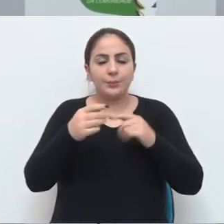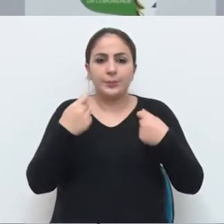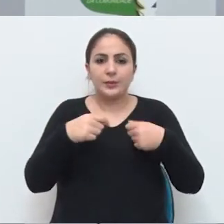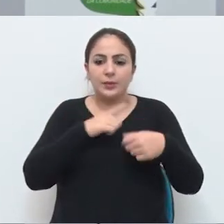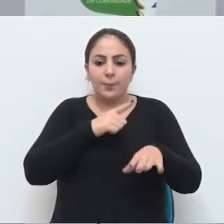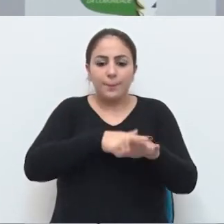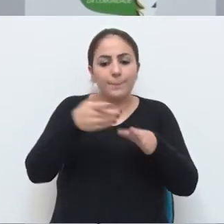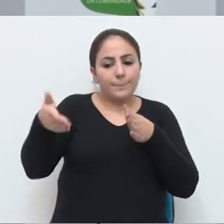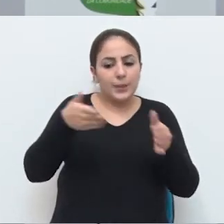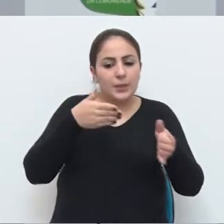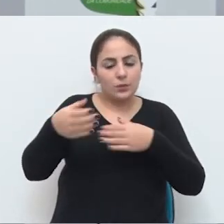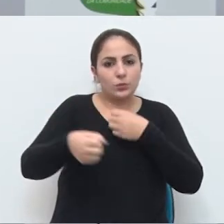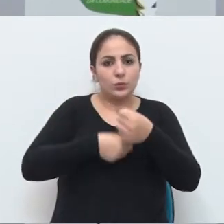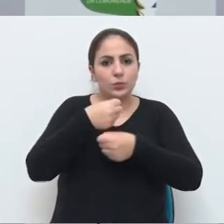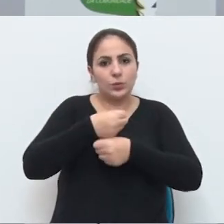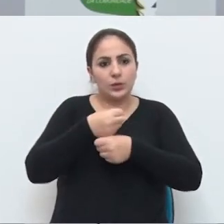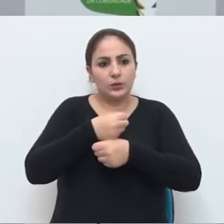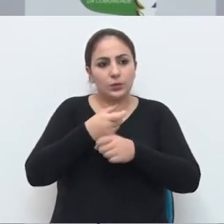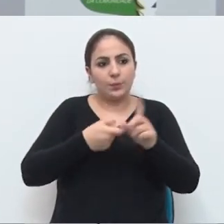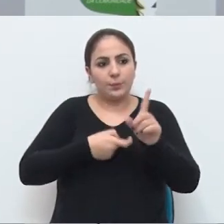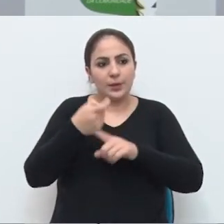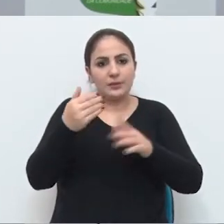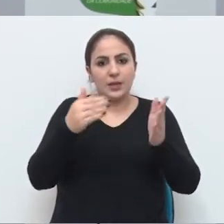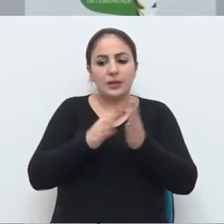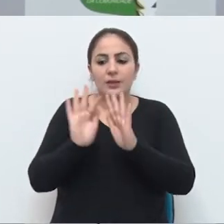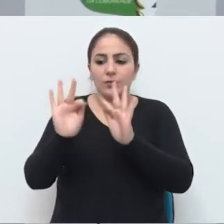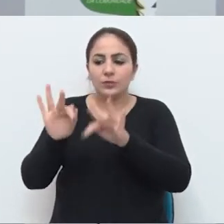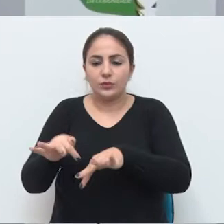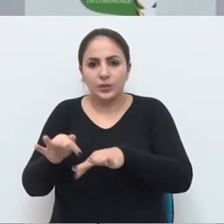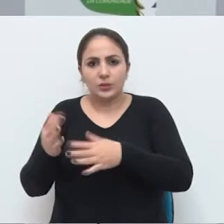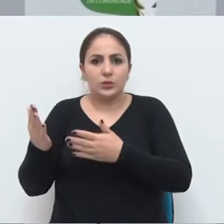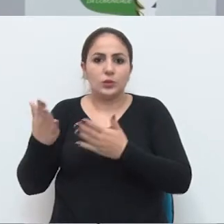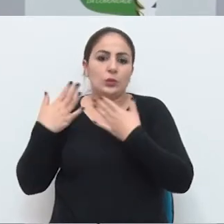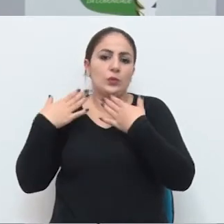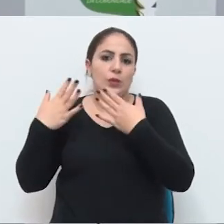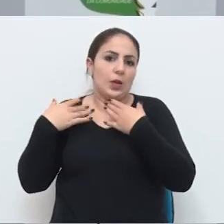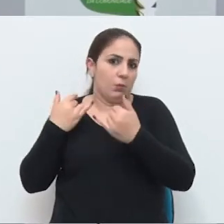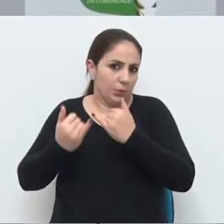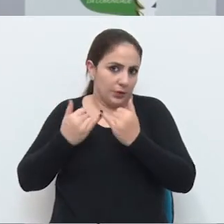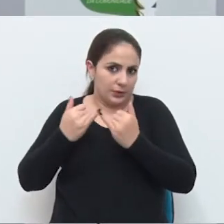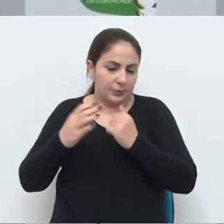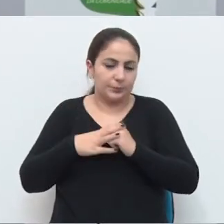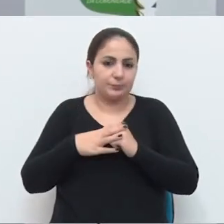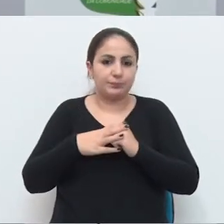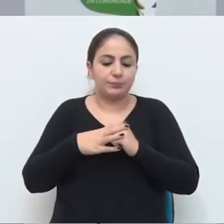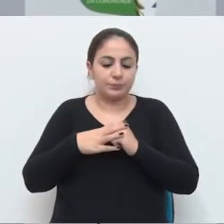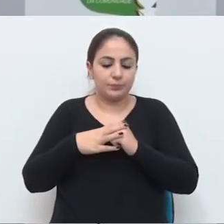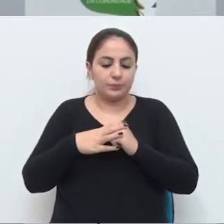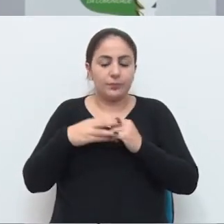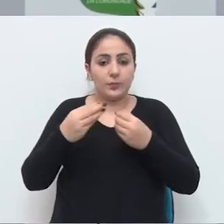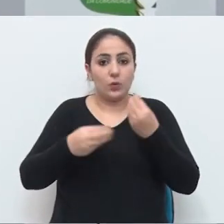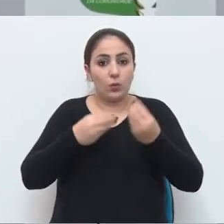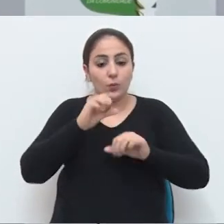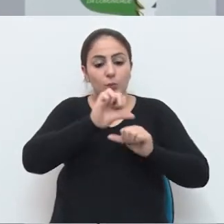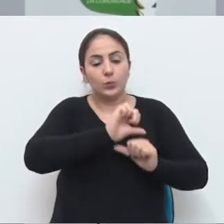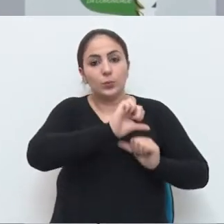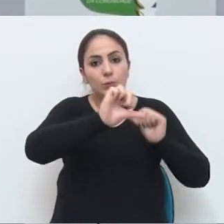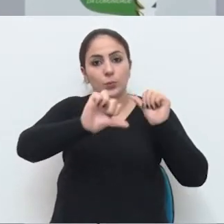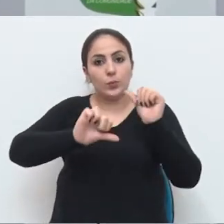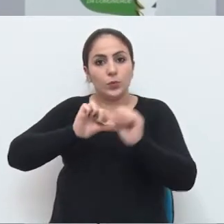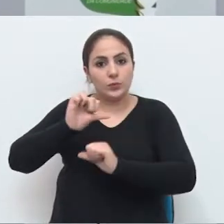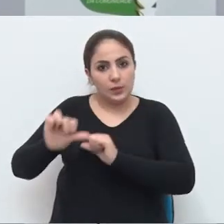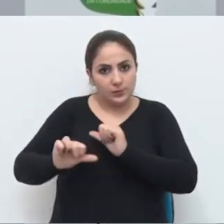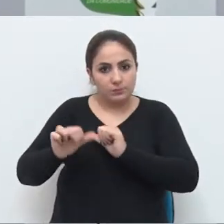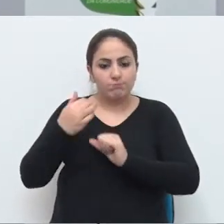período do ano, determinado mês, até o final do verão. E com a mudança